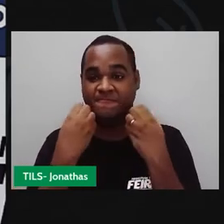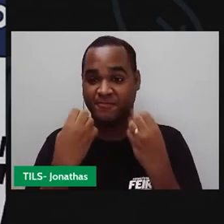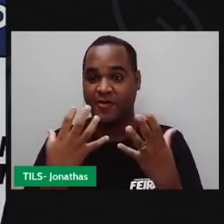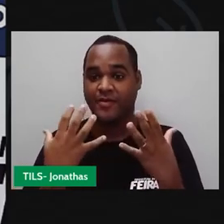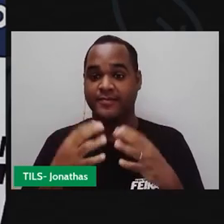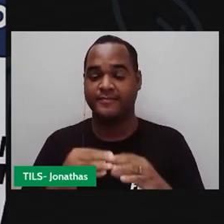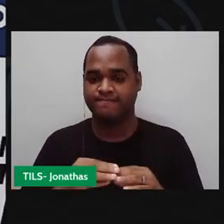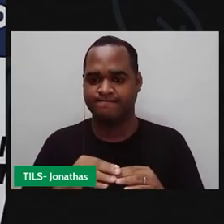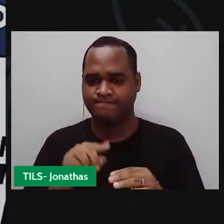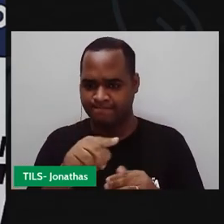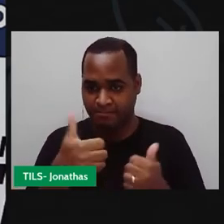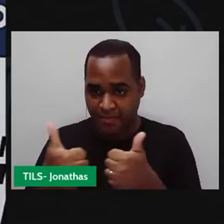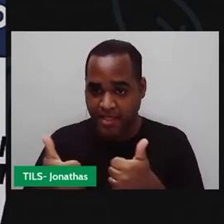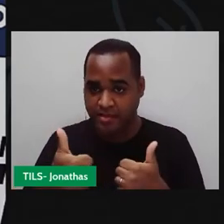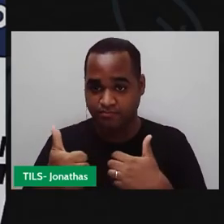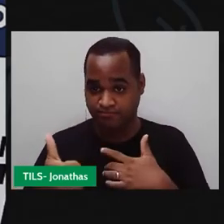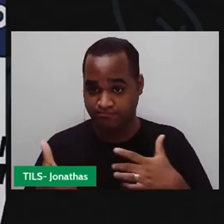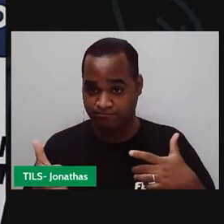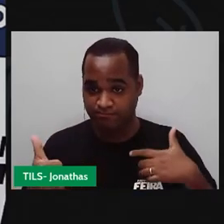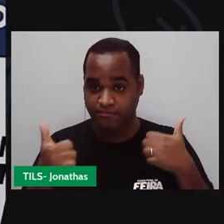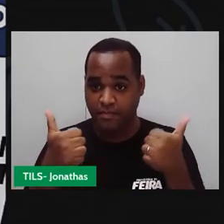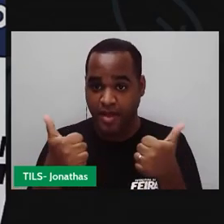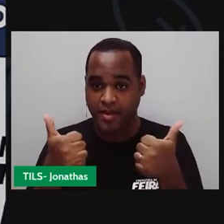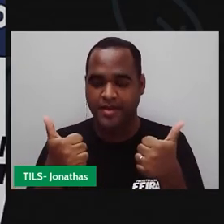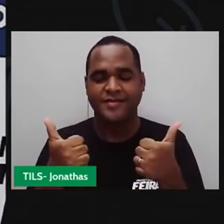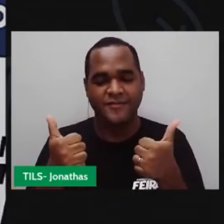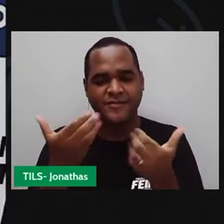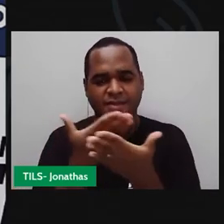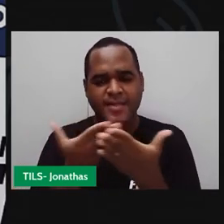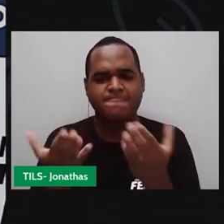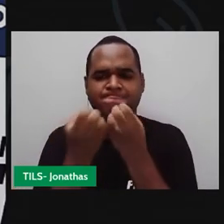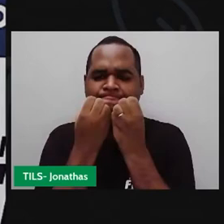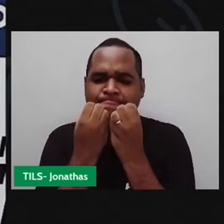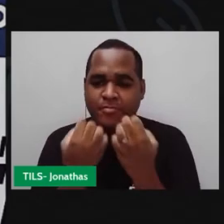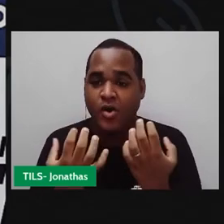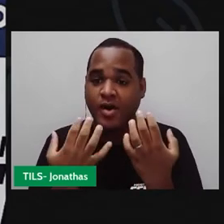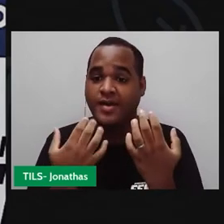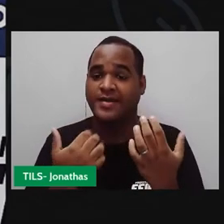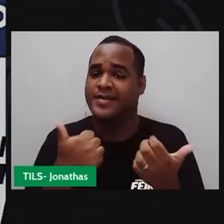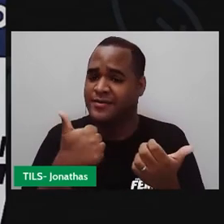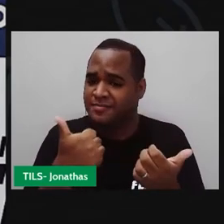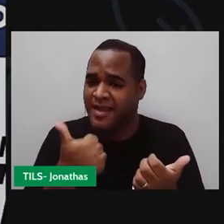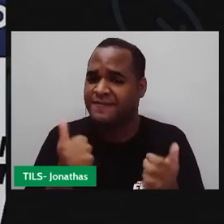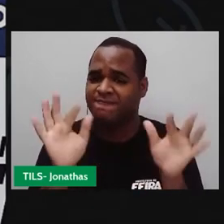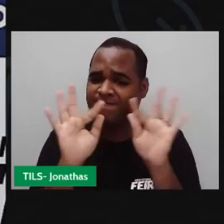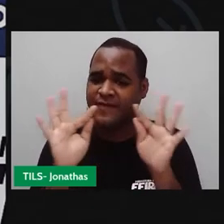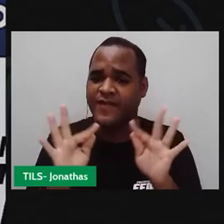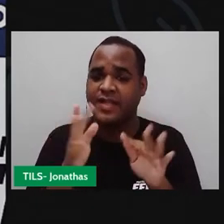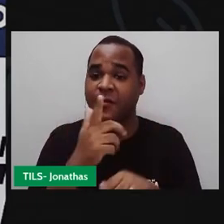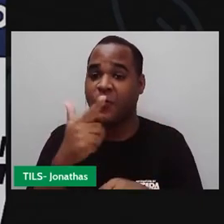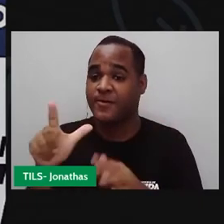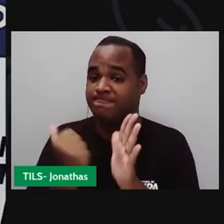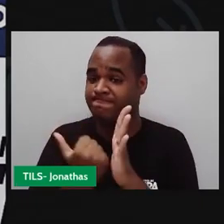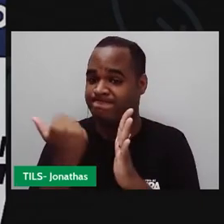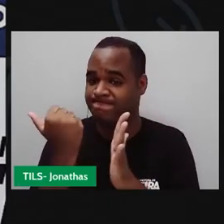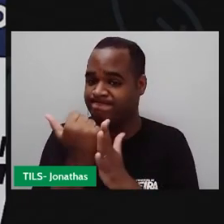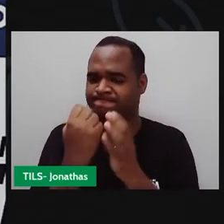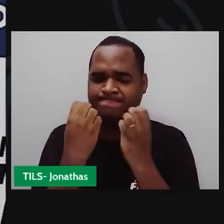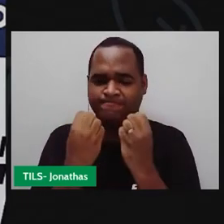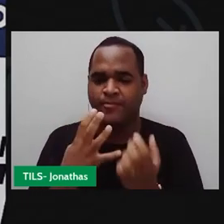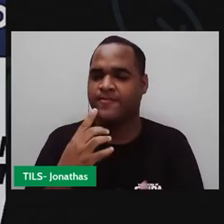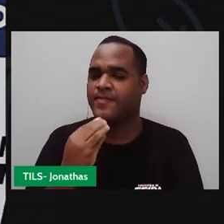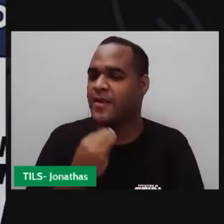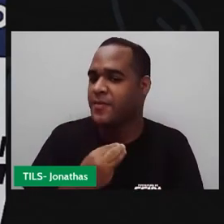Como é que vocês estão? Eu espero que vocês estejam bem, eu estou bem, estou feliz por mais uma vez ter a oportunidade